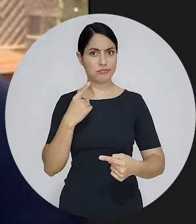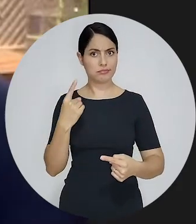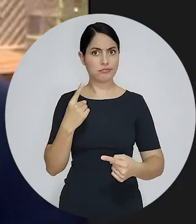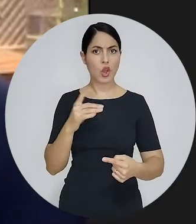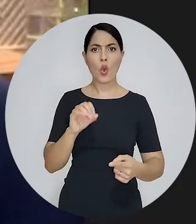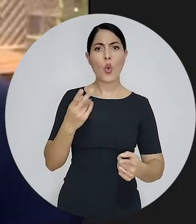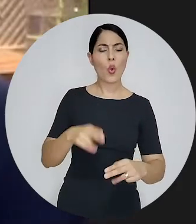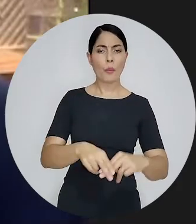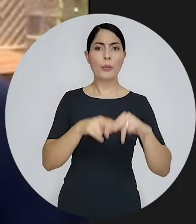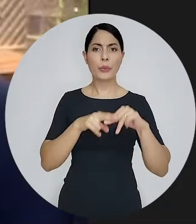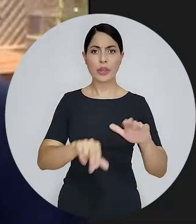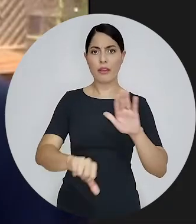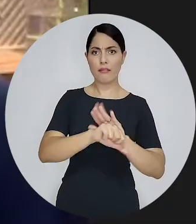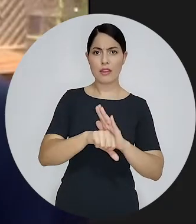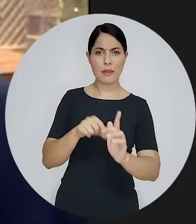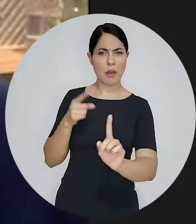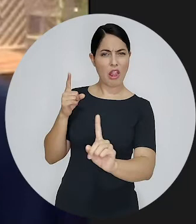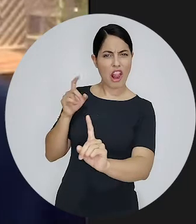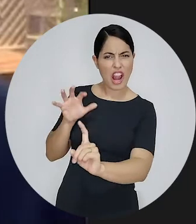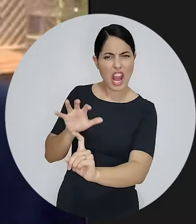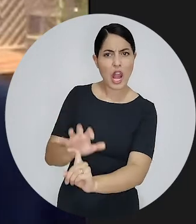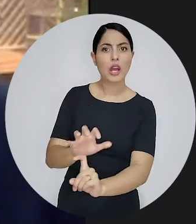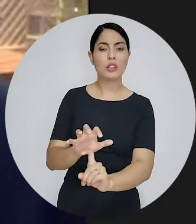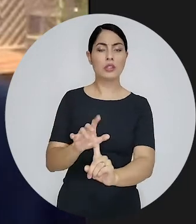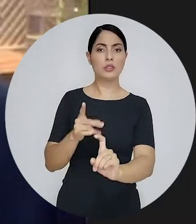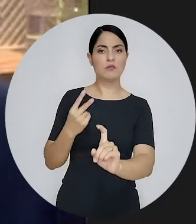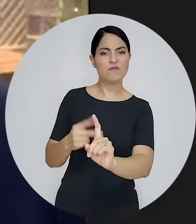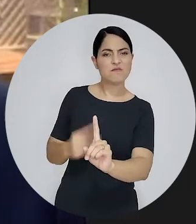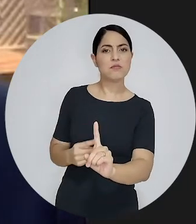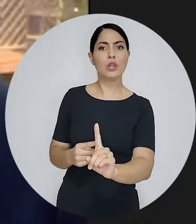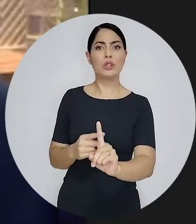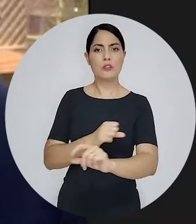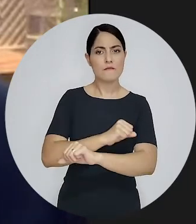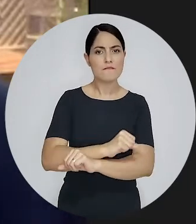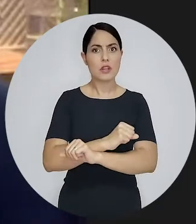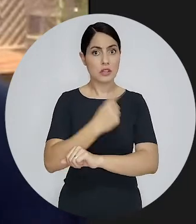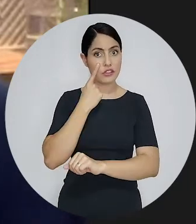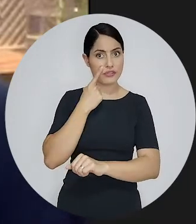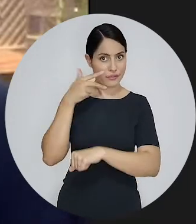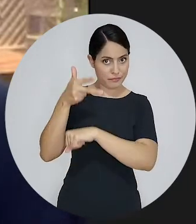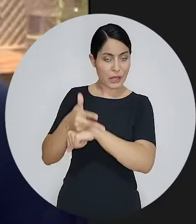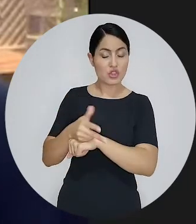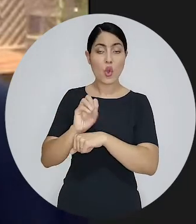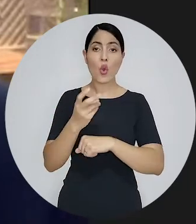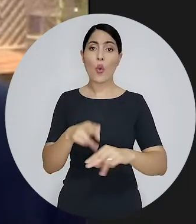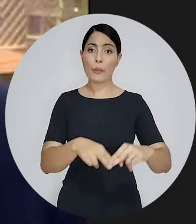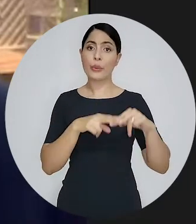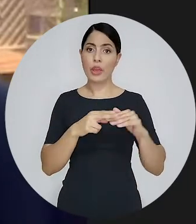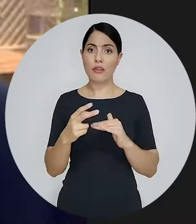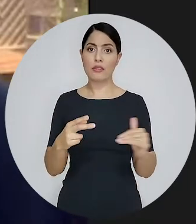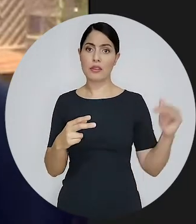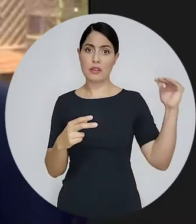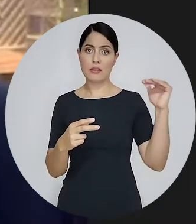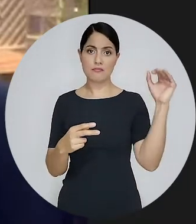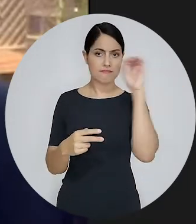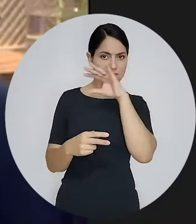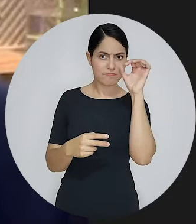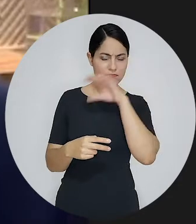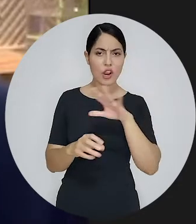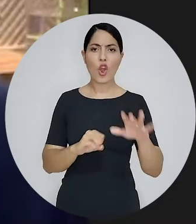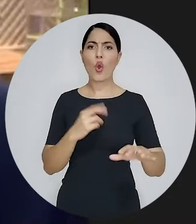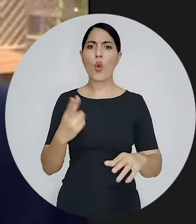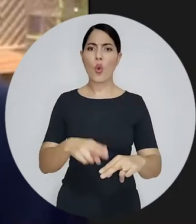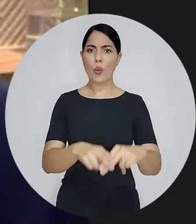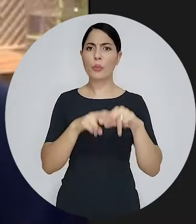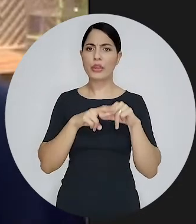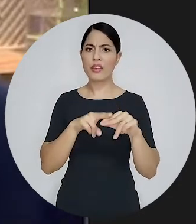Seja pelo crime de tortura, pelas imagens que eu sou avisando pelas redes sociais, seja pelo crime de abuso de autoridade, seja pelos crimes contra